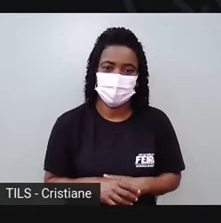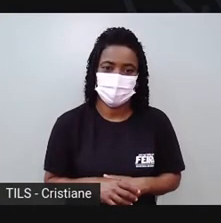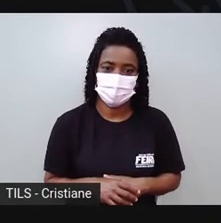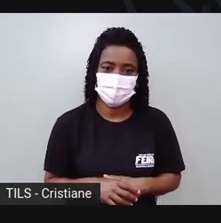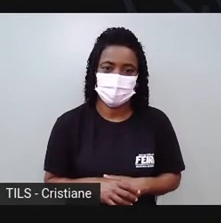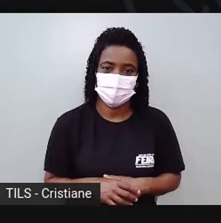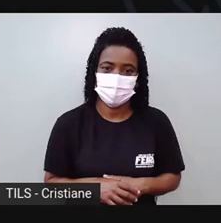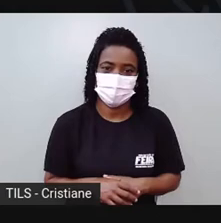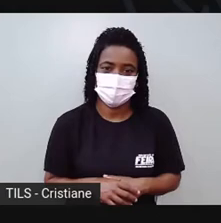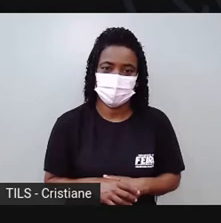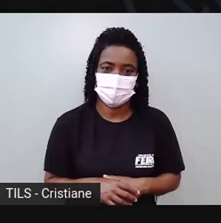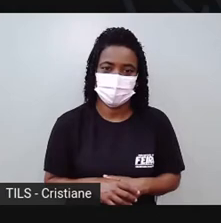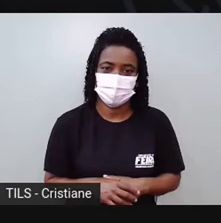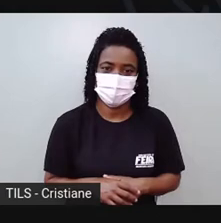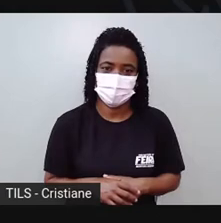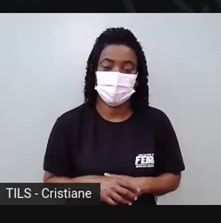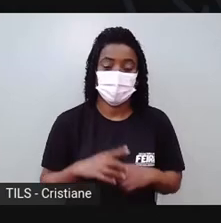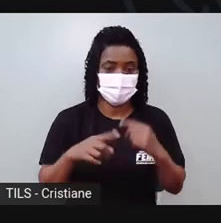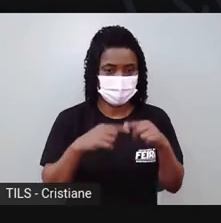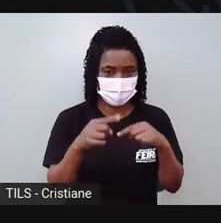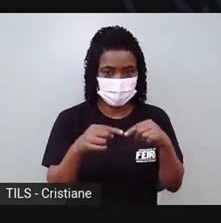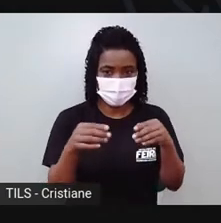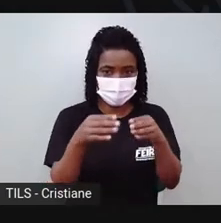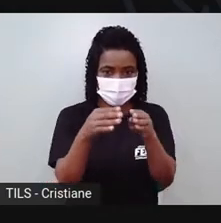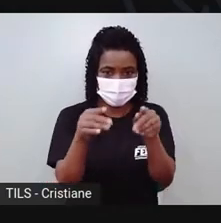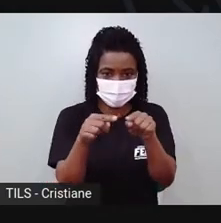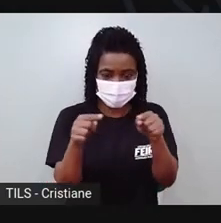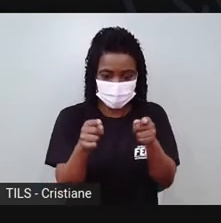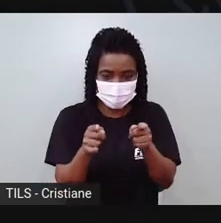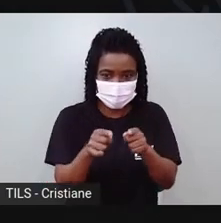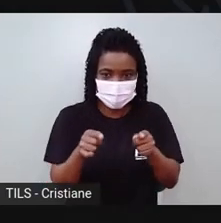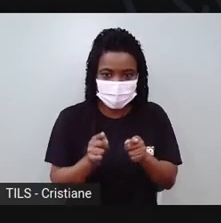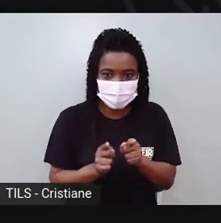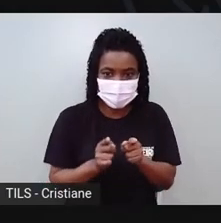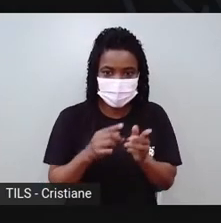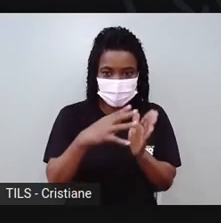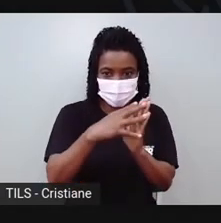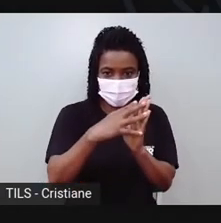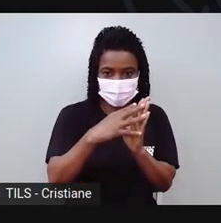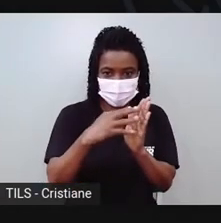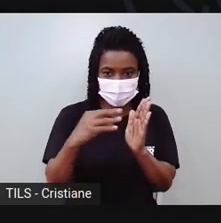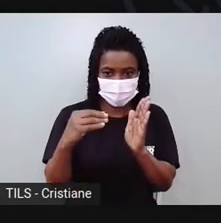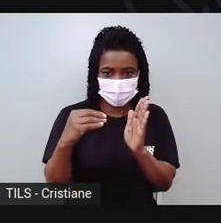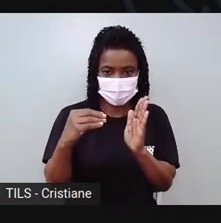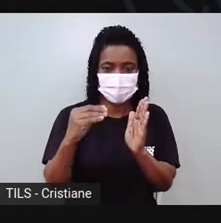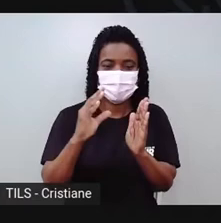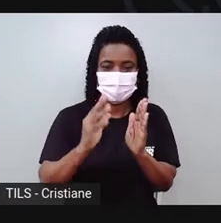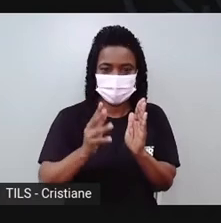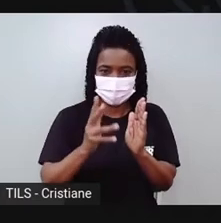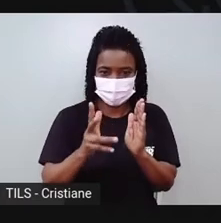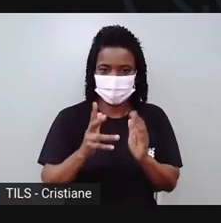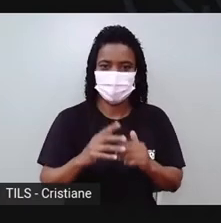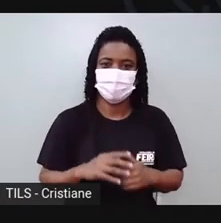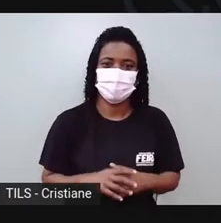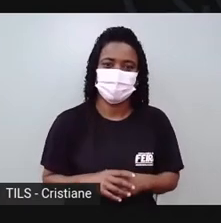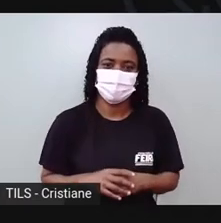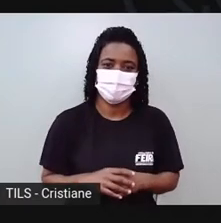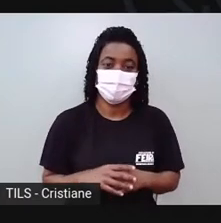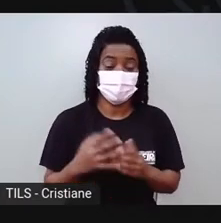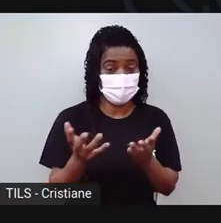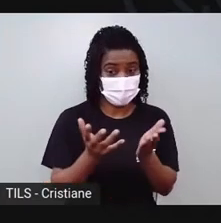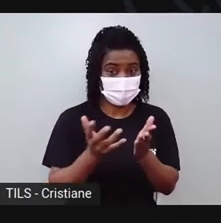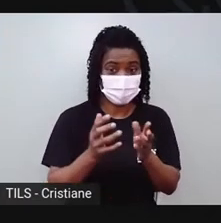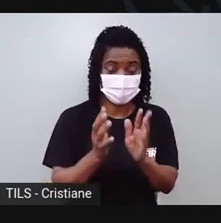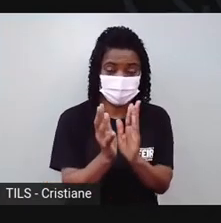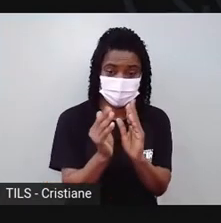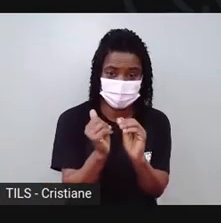E depois a gente vai modelar. Já tirei a forma, agora a gente vai dar uma modeladinha